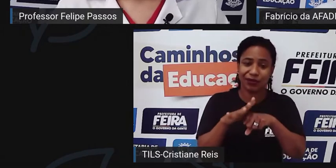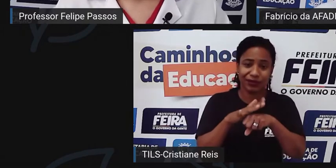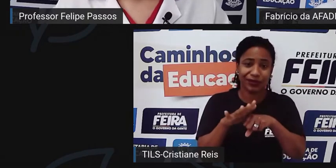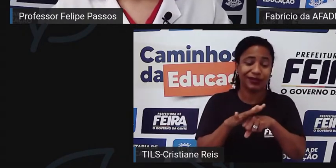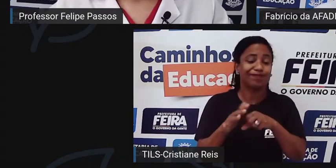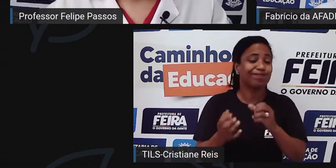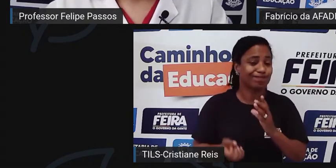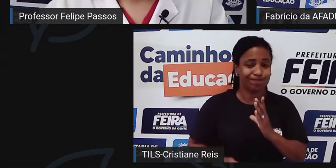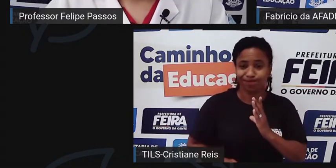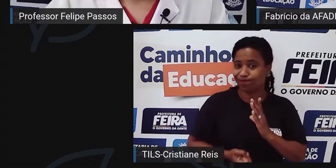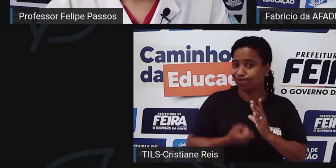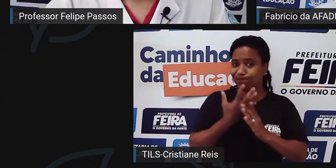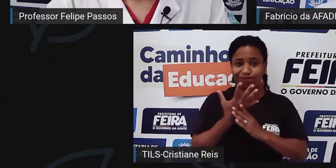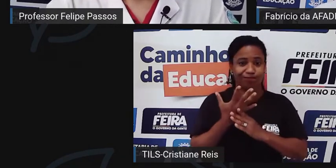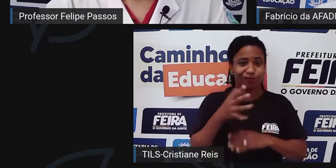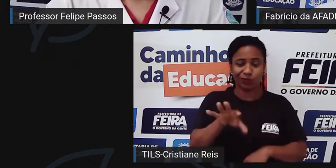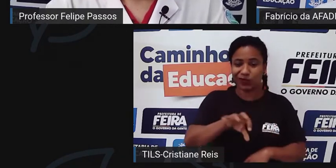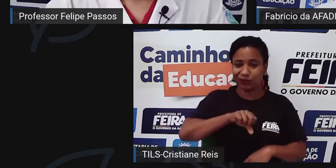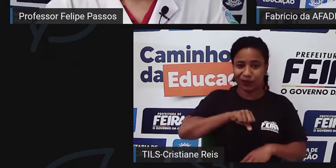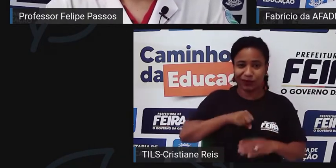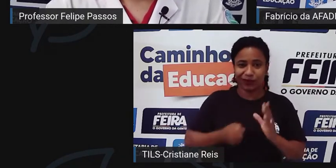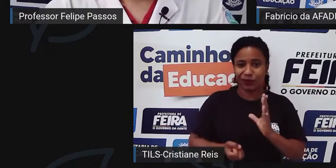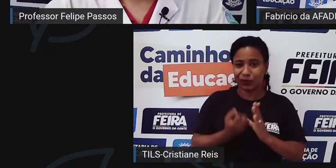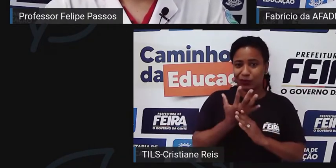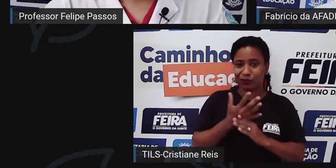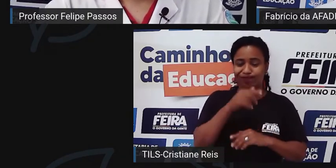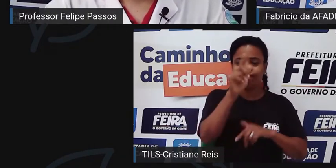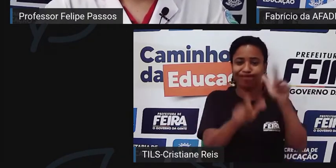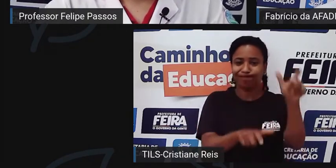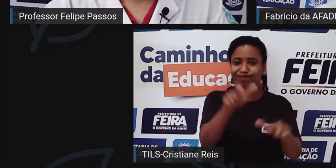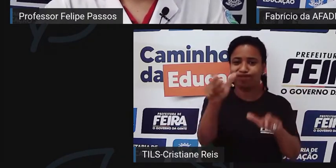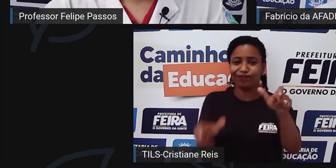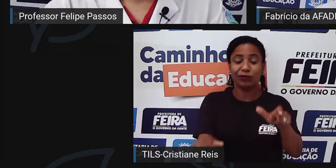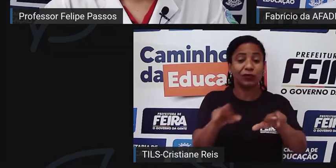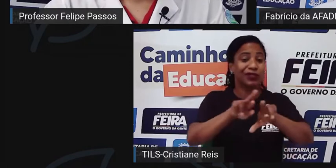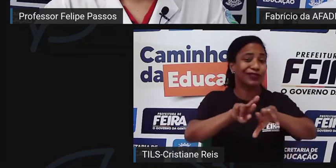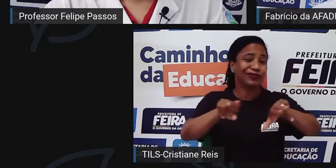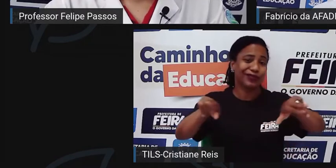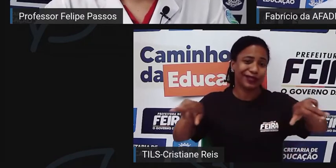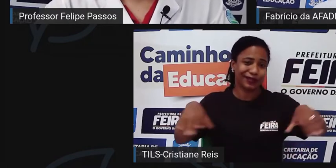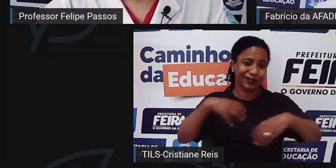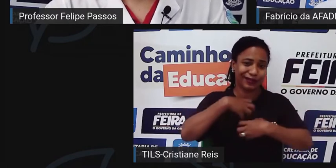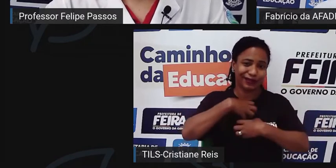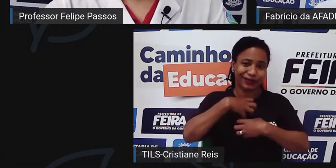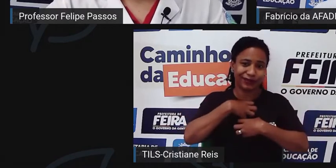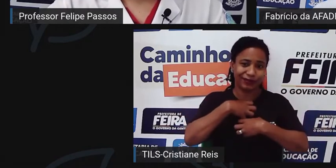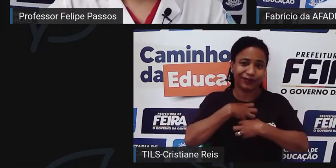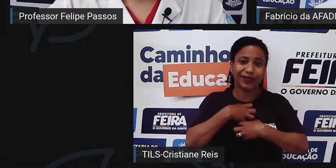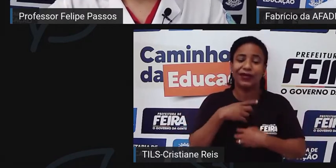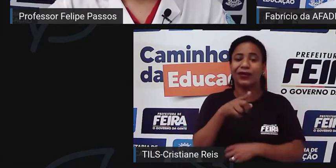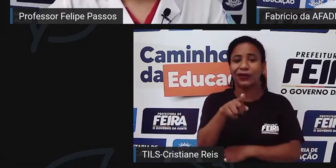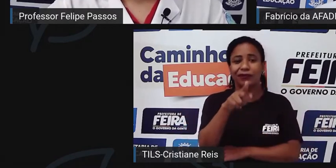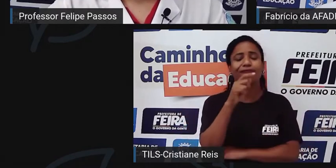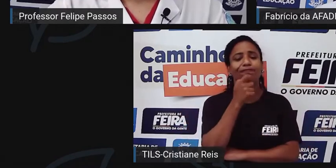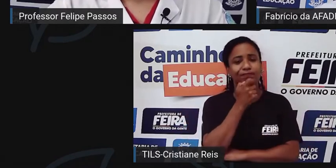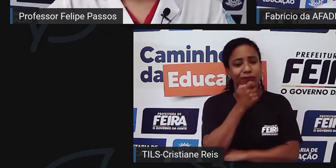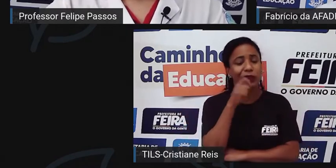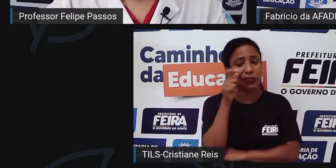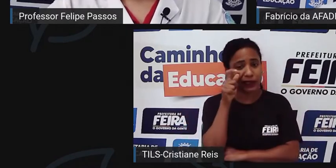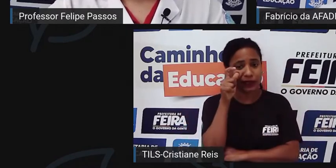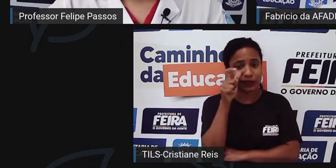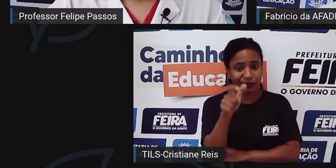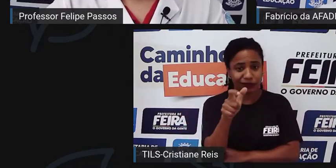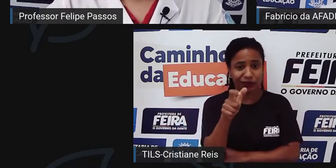em cada indivíduo diferente. O engraçado da doença falciforme é que ela não apresenta um